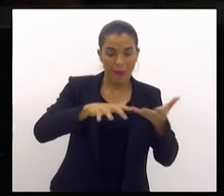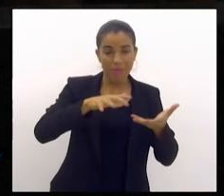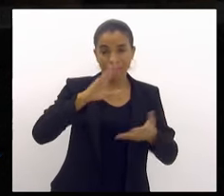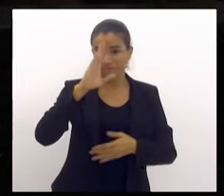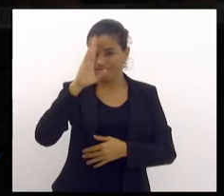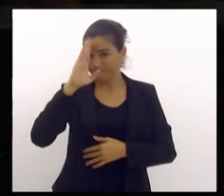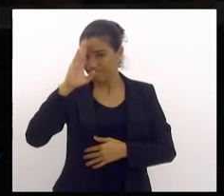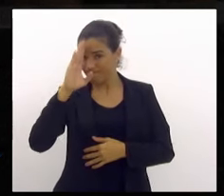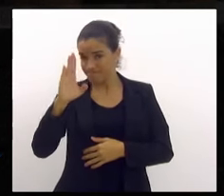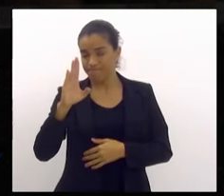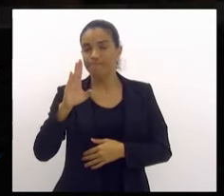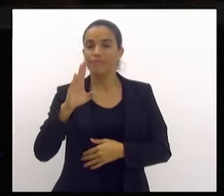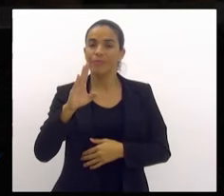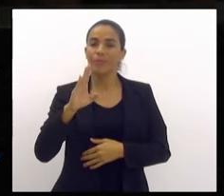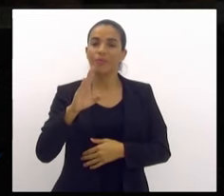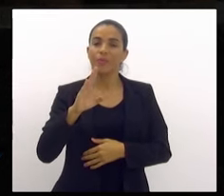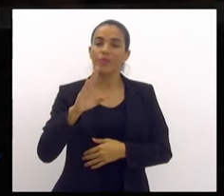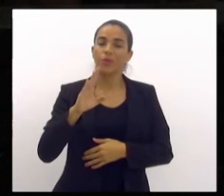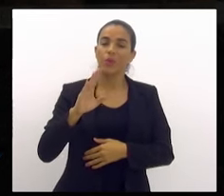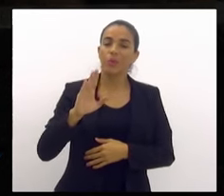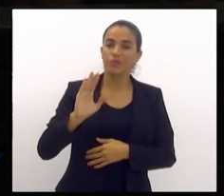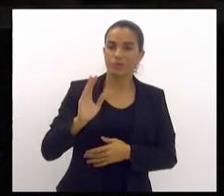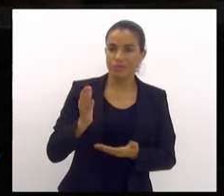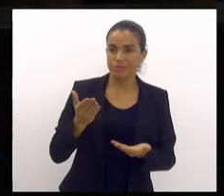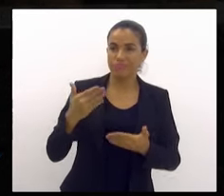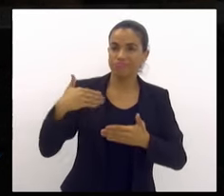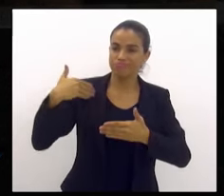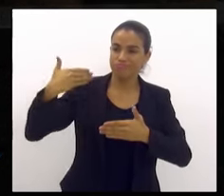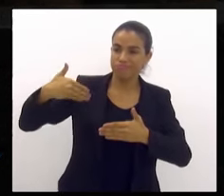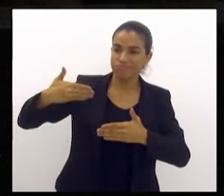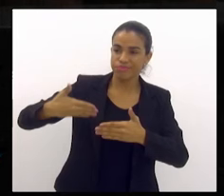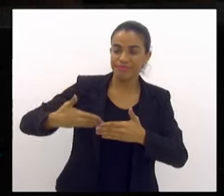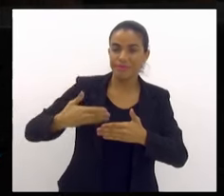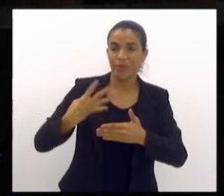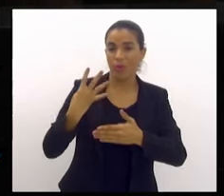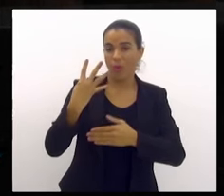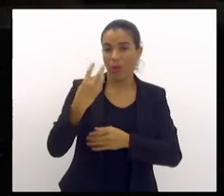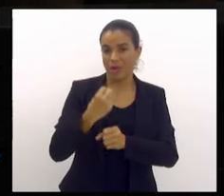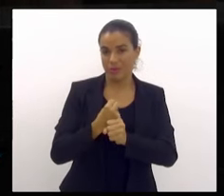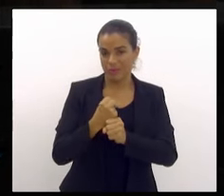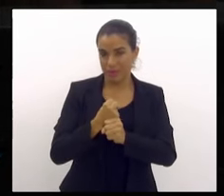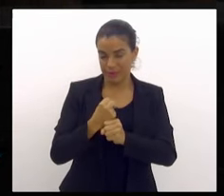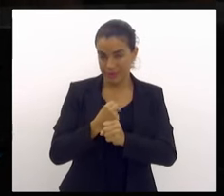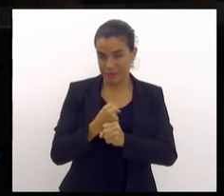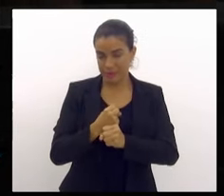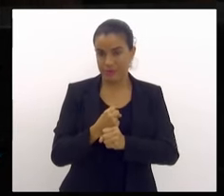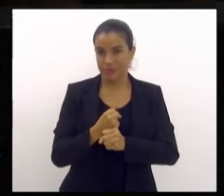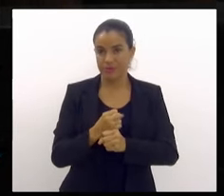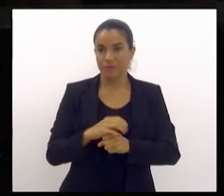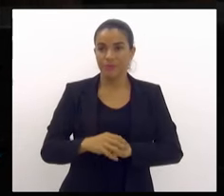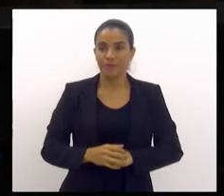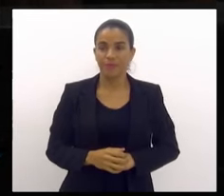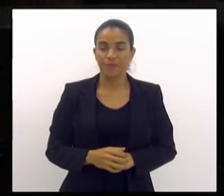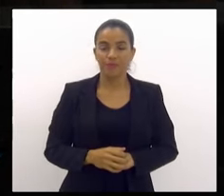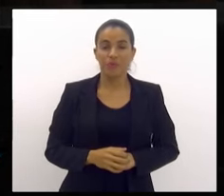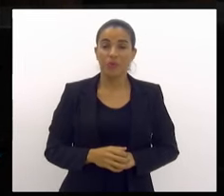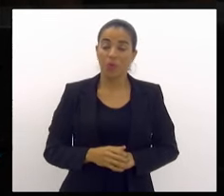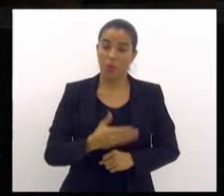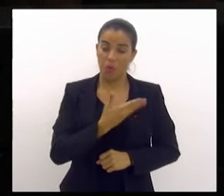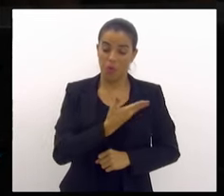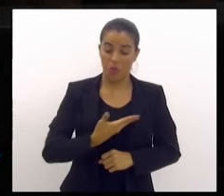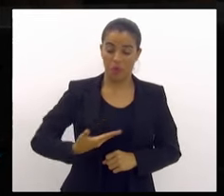nesses últimos quatro anos. Aqui disse que o governo